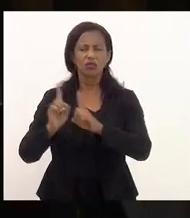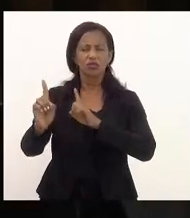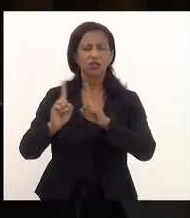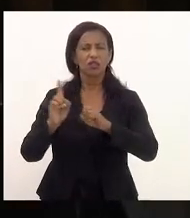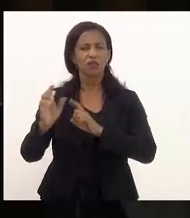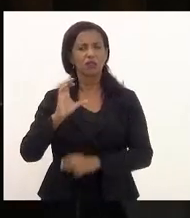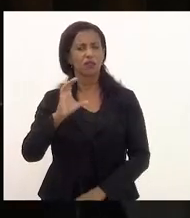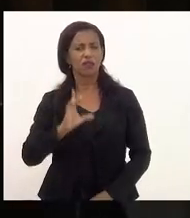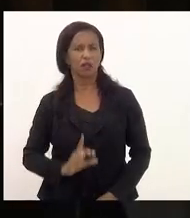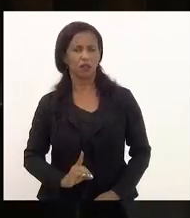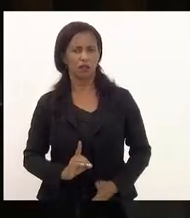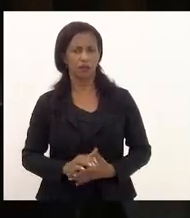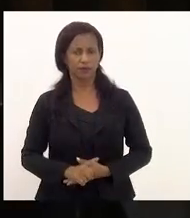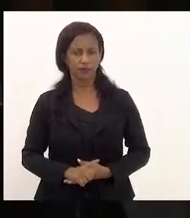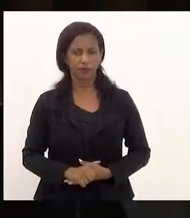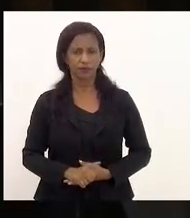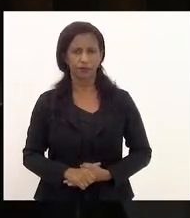cidadão.